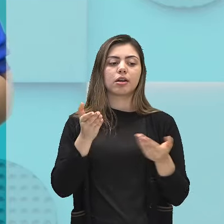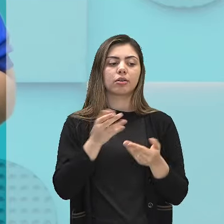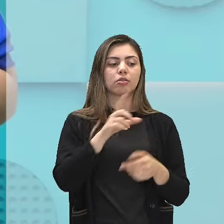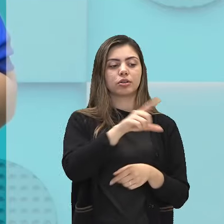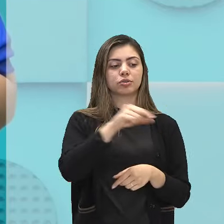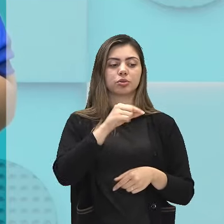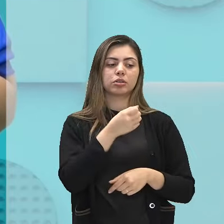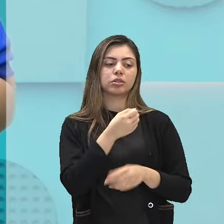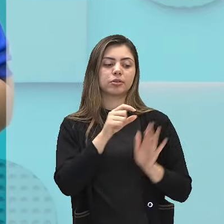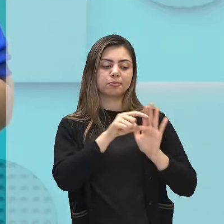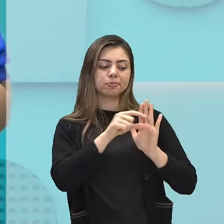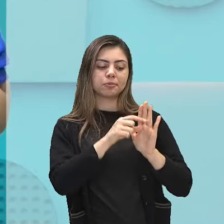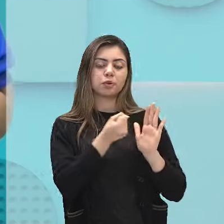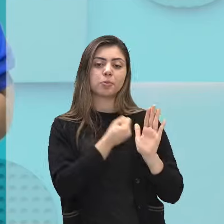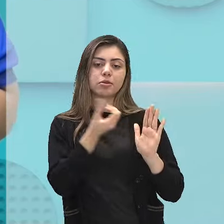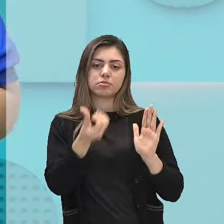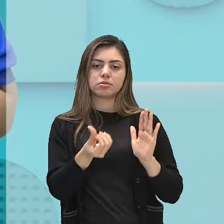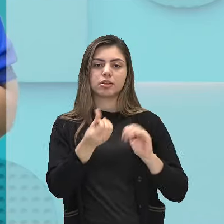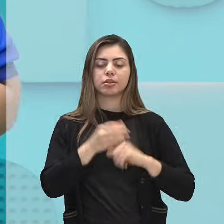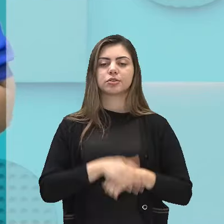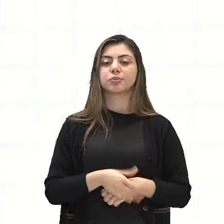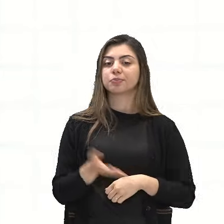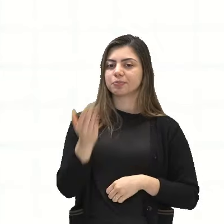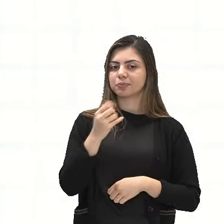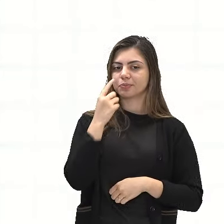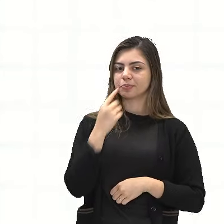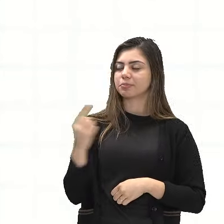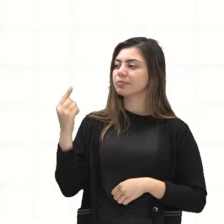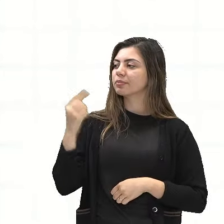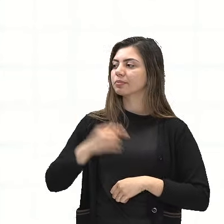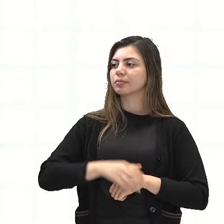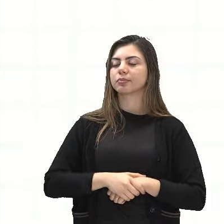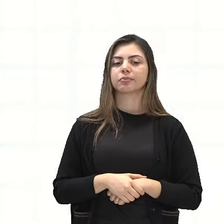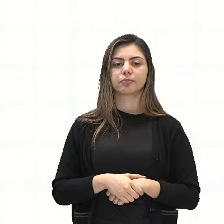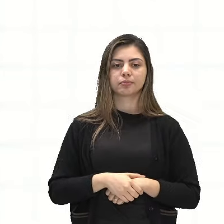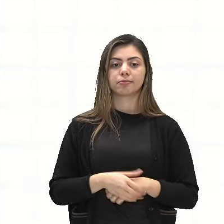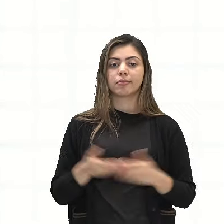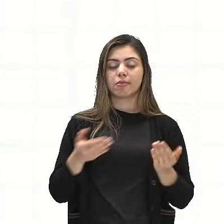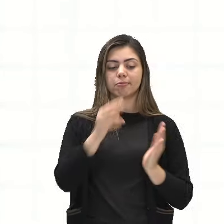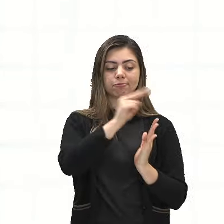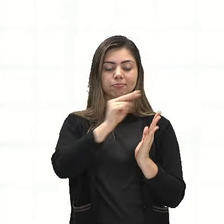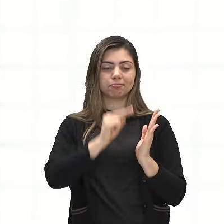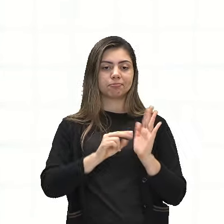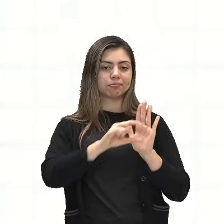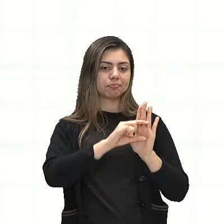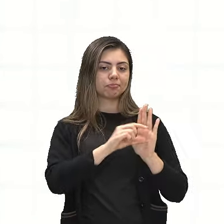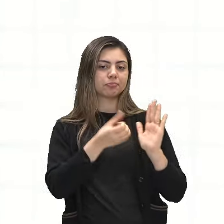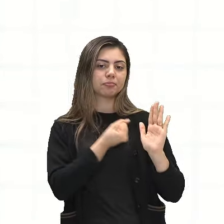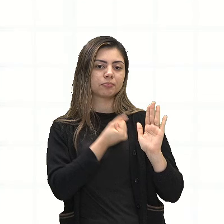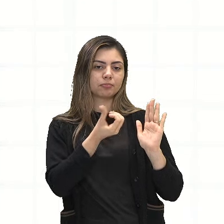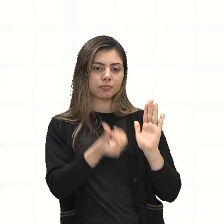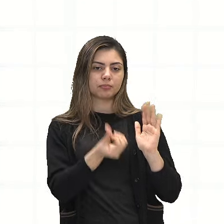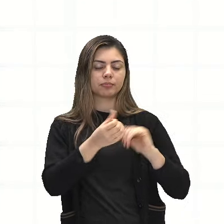6. Acompanhe aí, por gentileza, na tela a leitura do parágrafo 6.